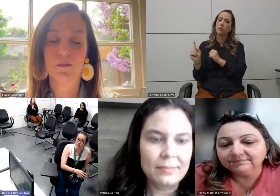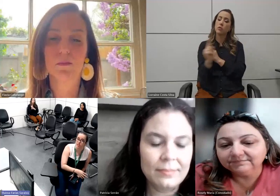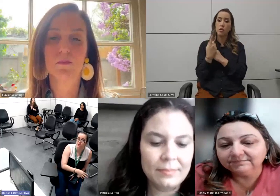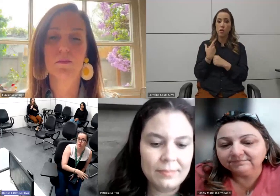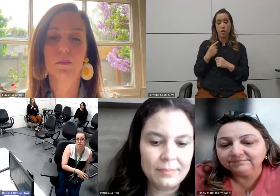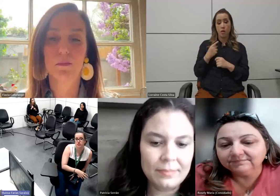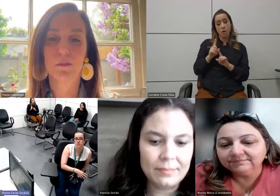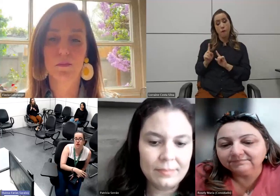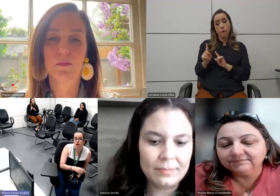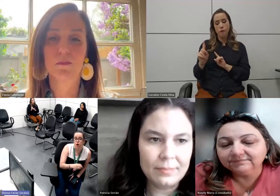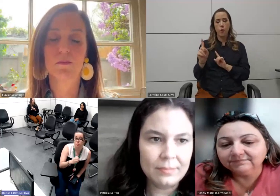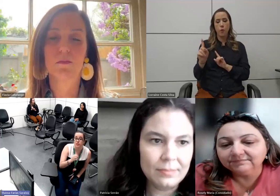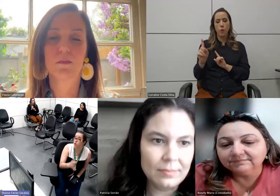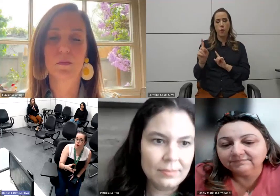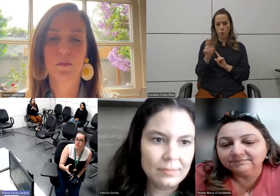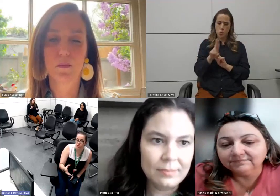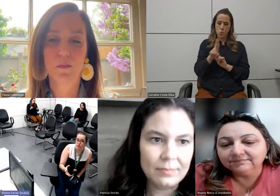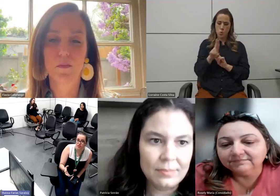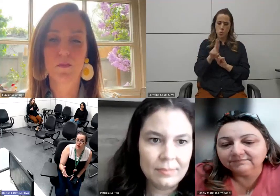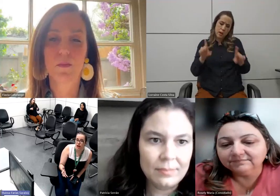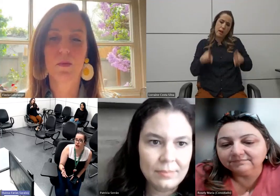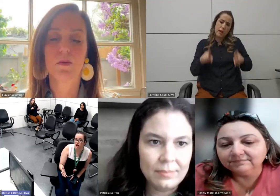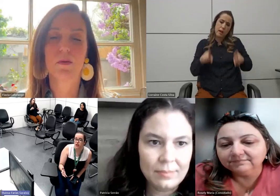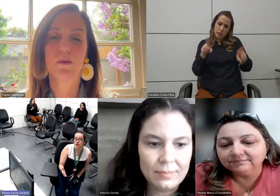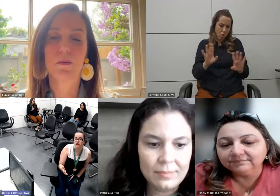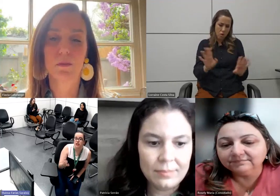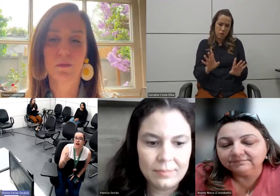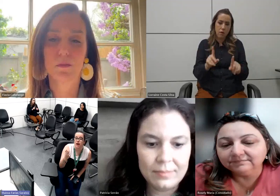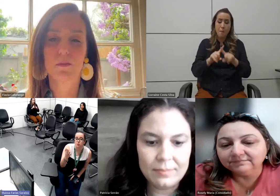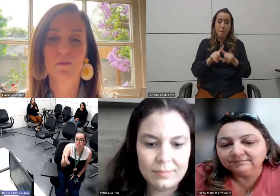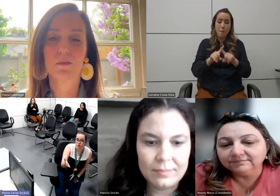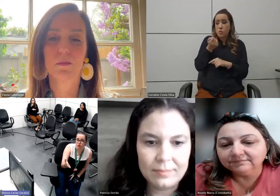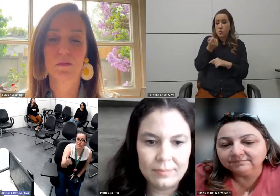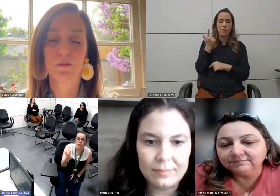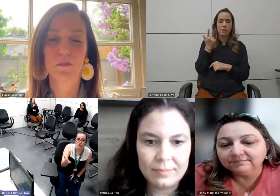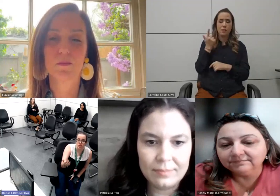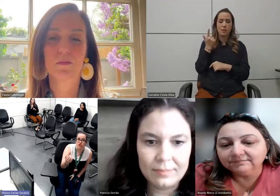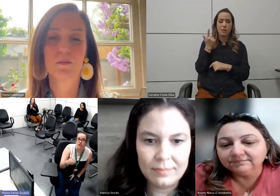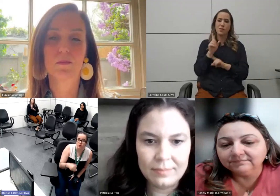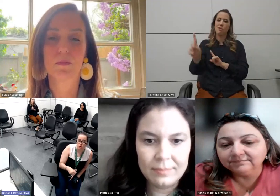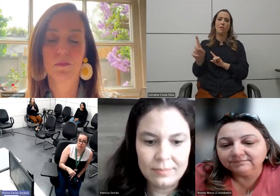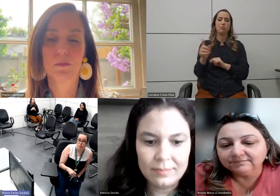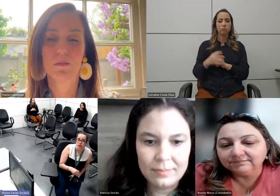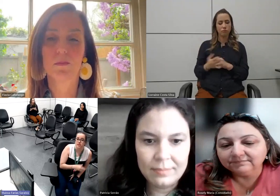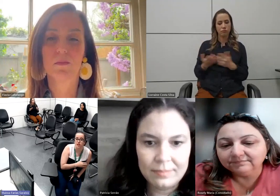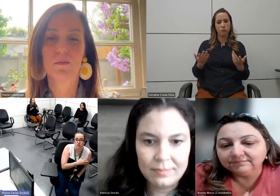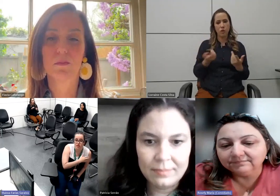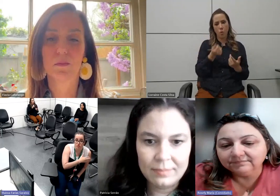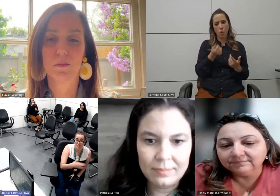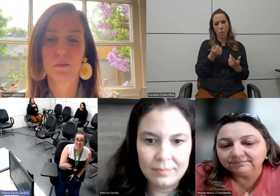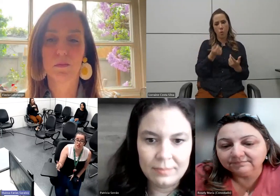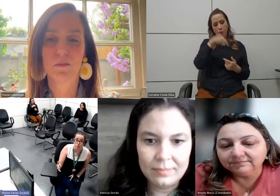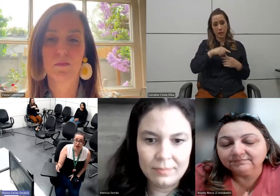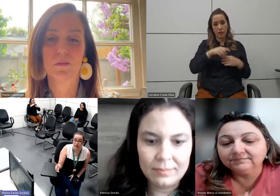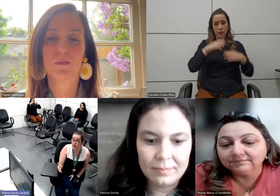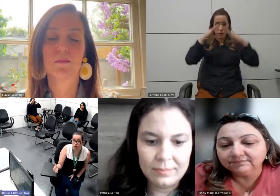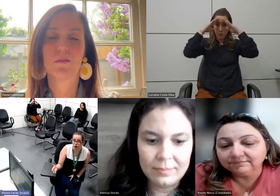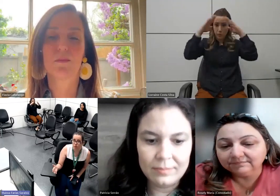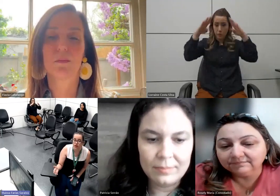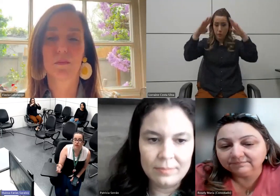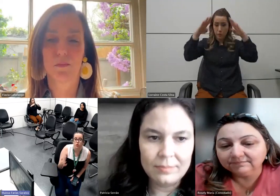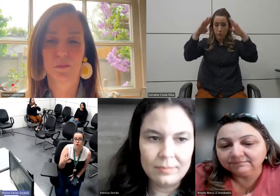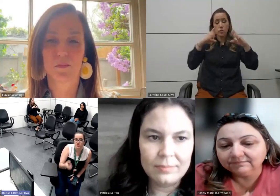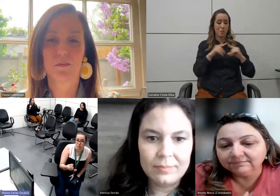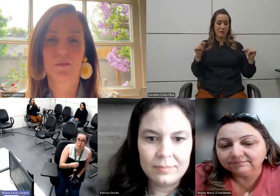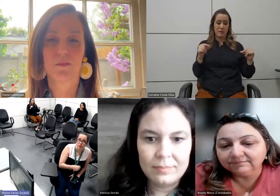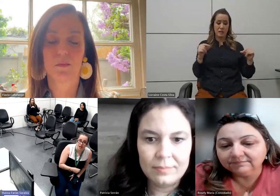jogo sem cadeira de rodas, mas eu quase não consigo chegar. E é a mesma coisa hoje em dia aqui no aeroporto de Brasília, nós temos uma sala de embarque